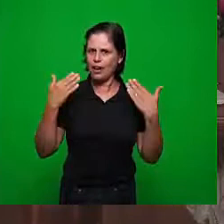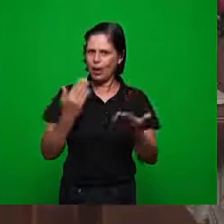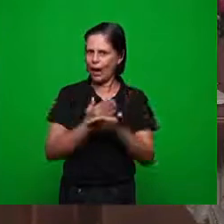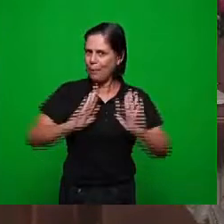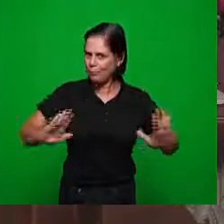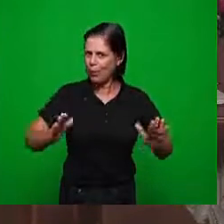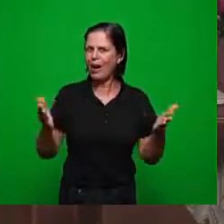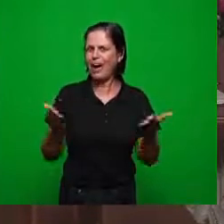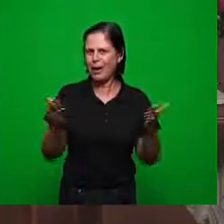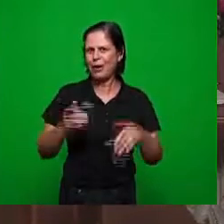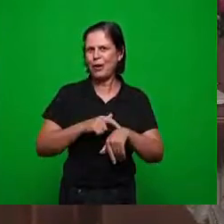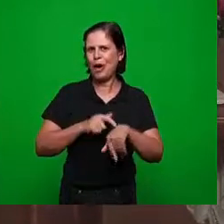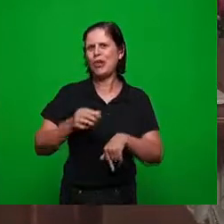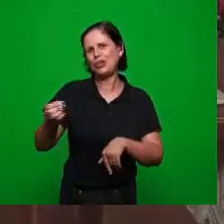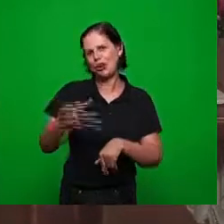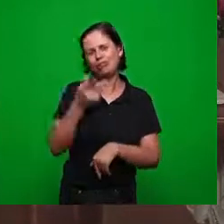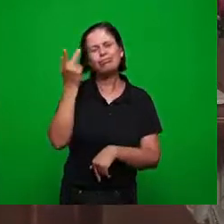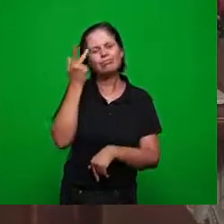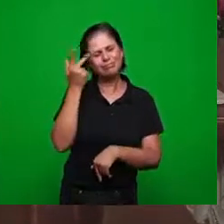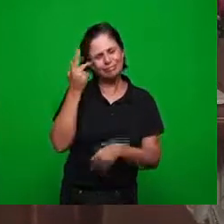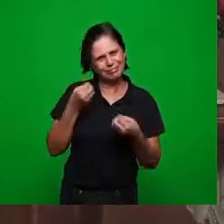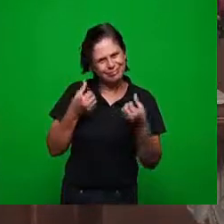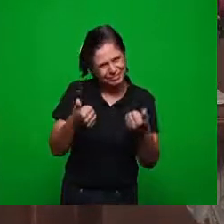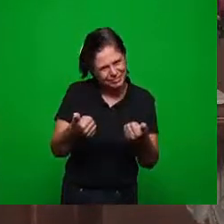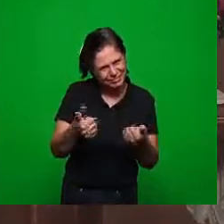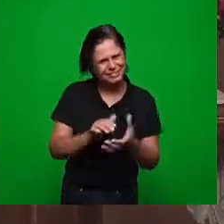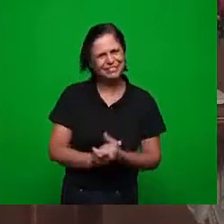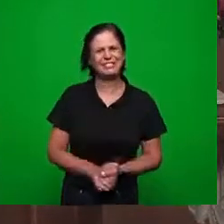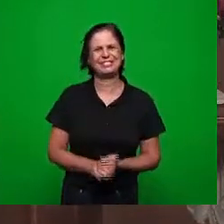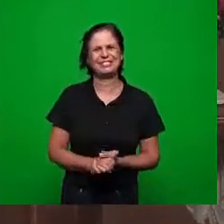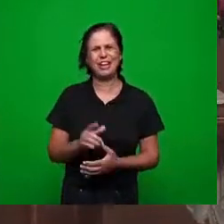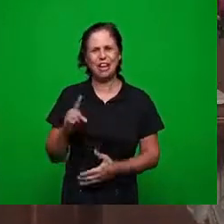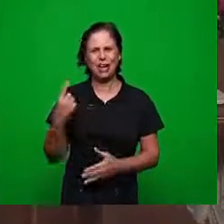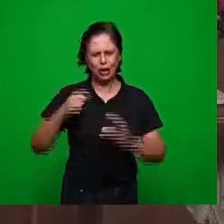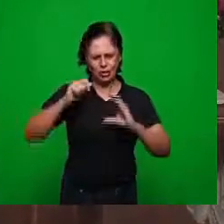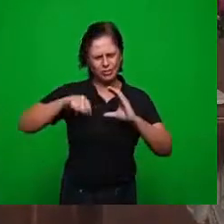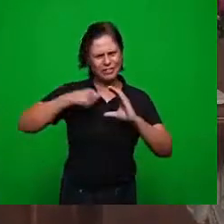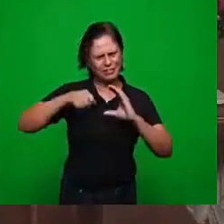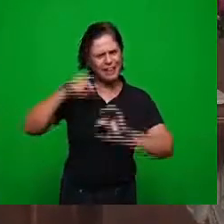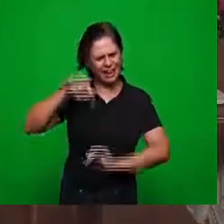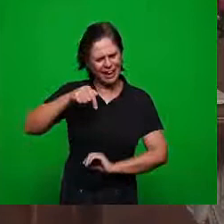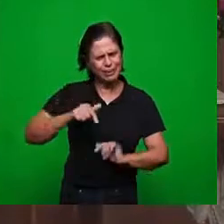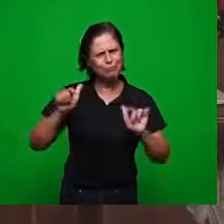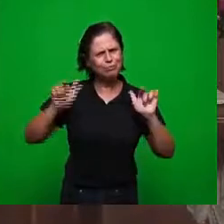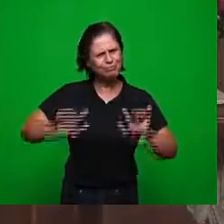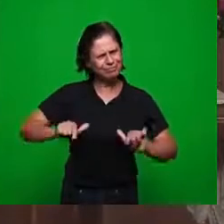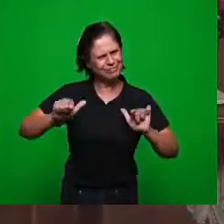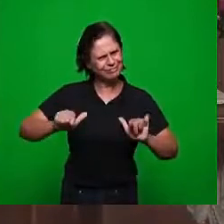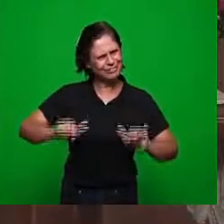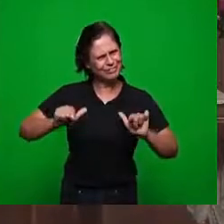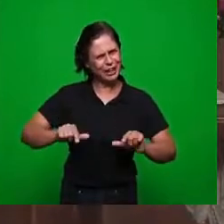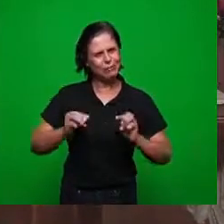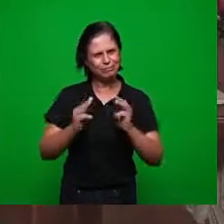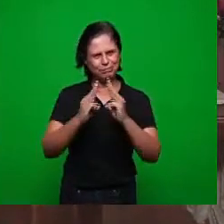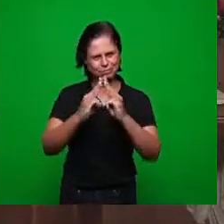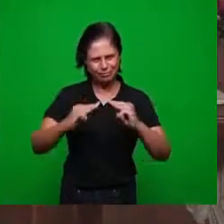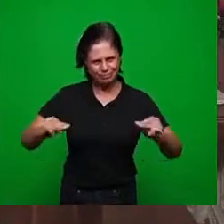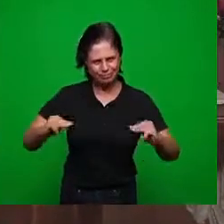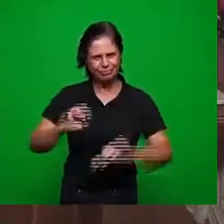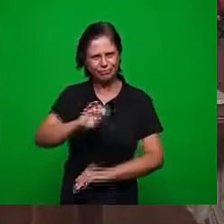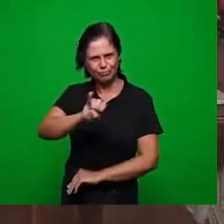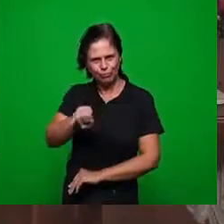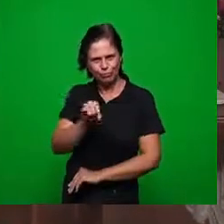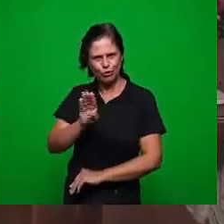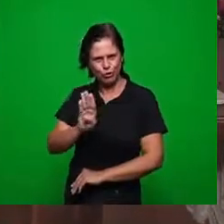transmitindo para as nossas igrejas A nossa transmissão está sendo feita a partir daqui dos nossos estúdios no Manaí de Jaburuna, na